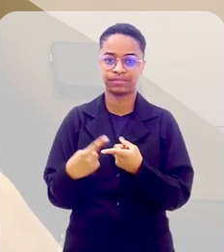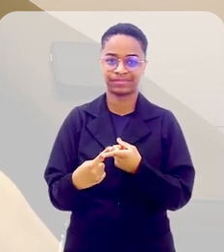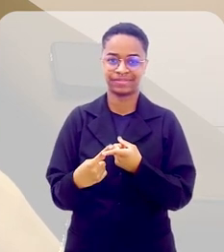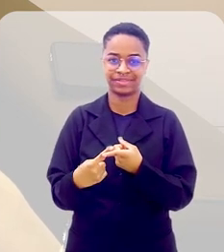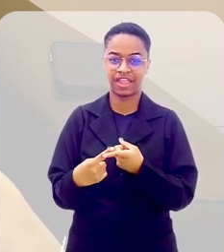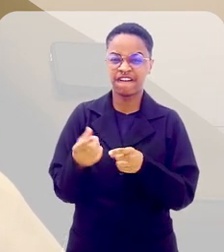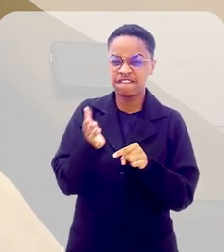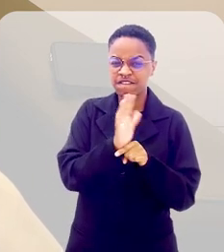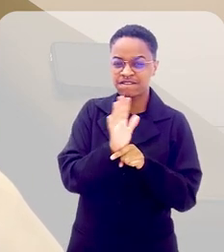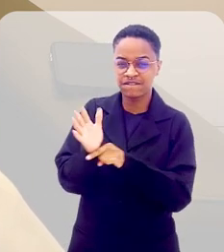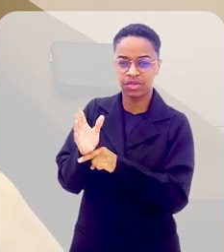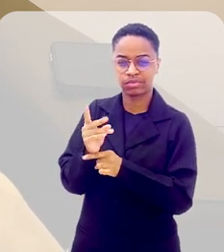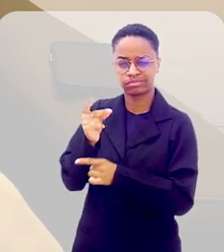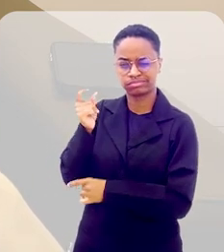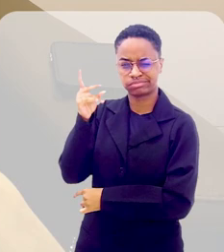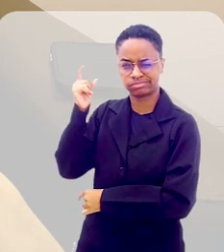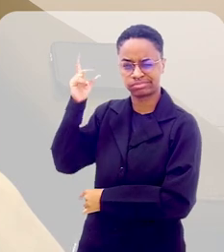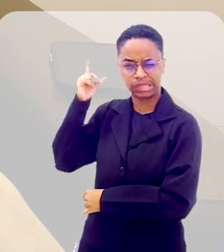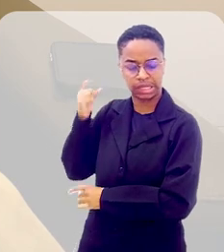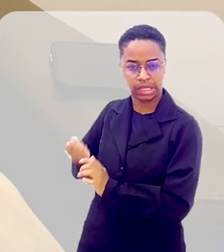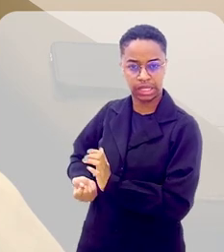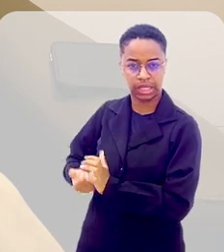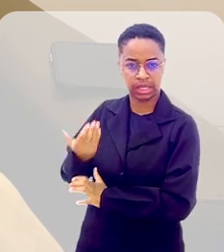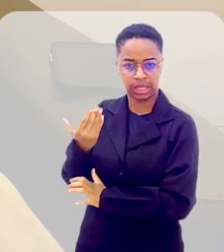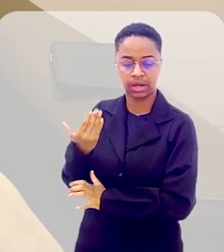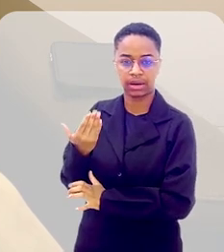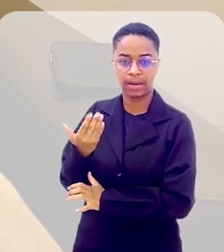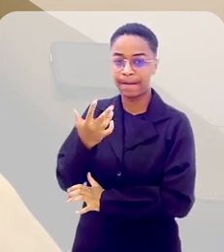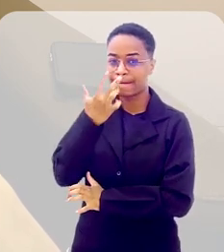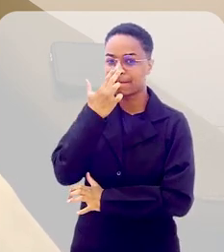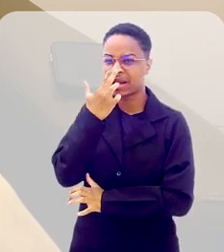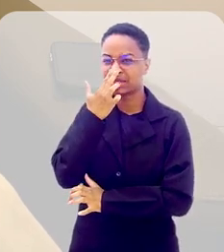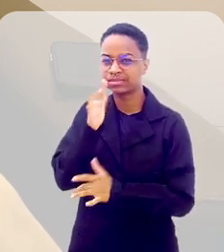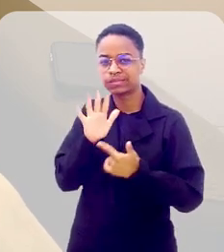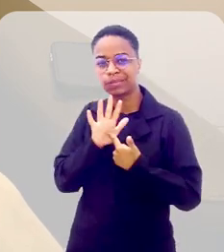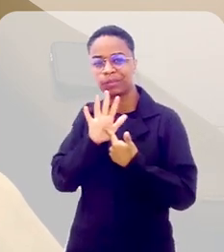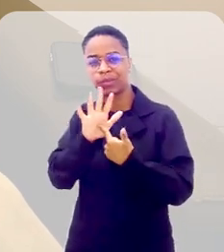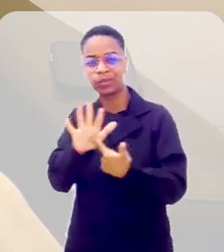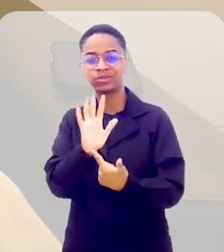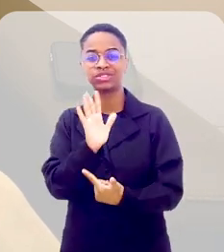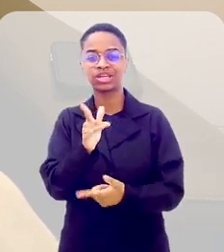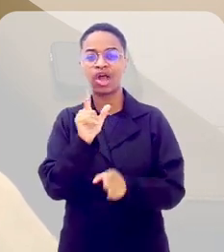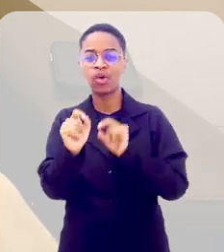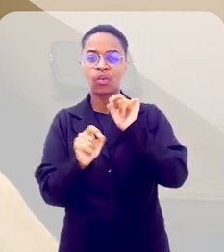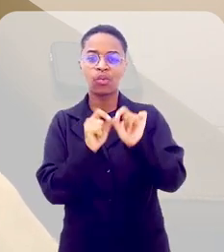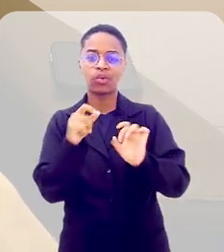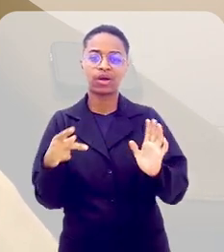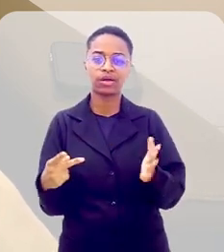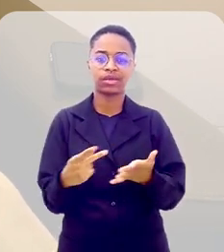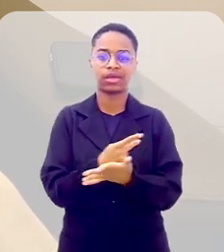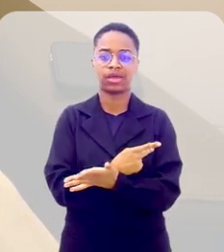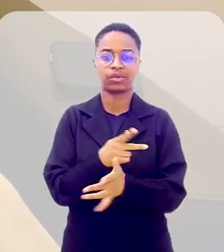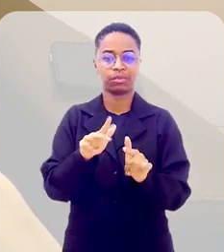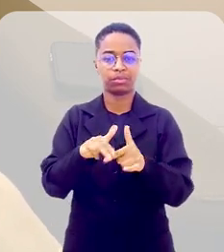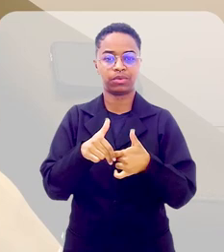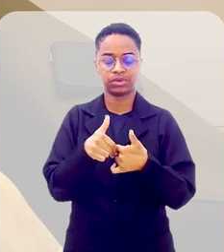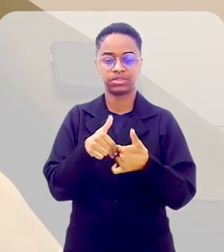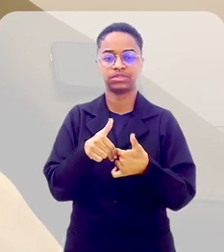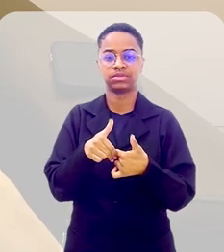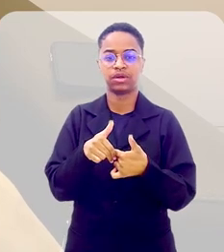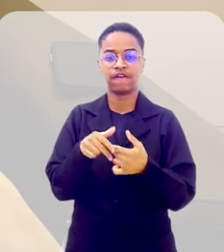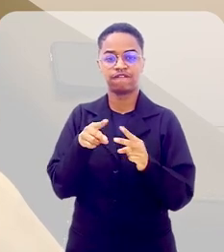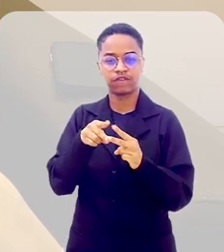foi um filme que antecipou os fatos da